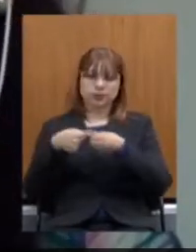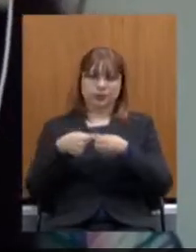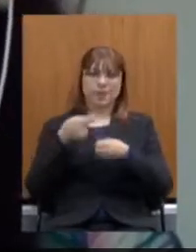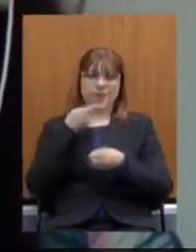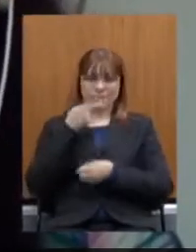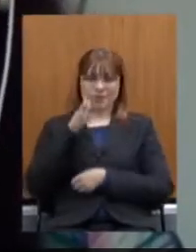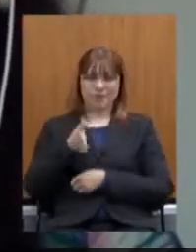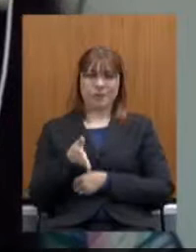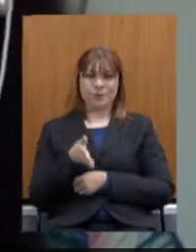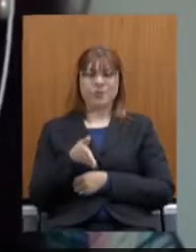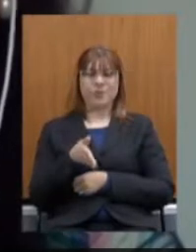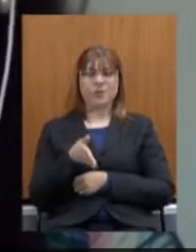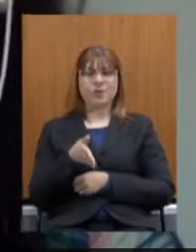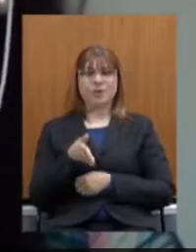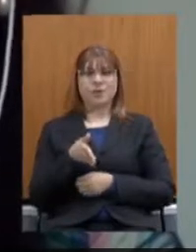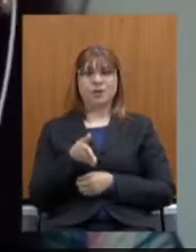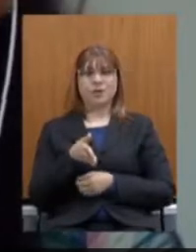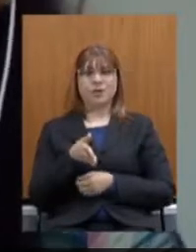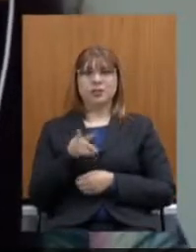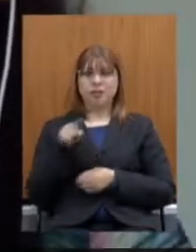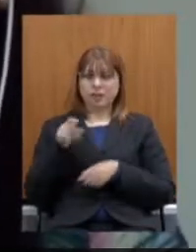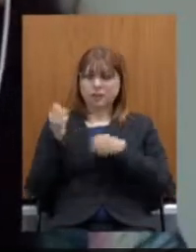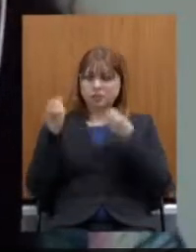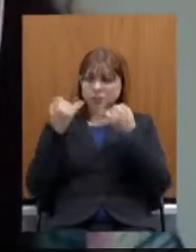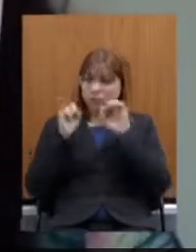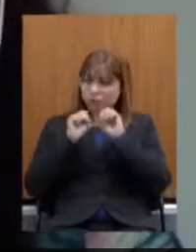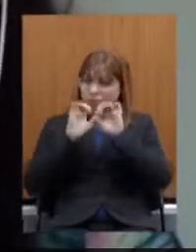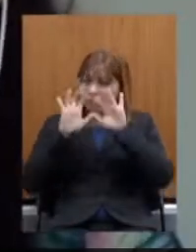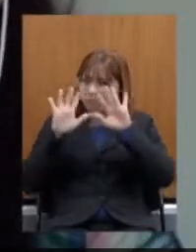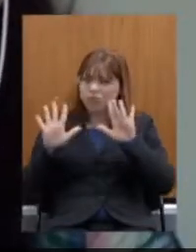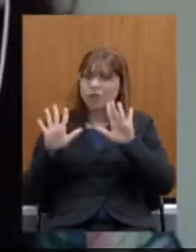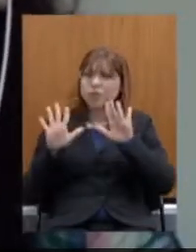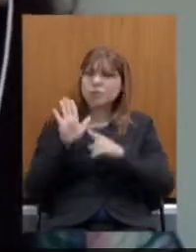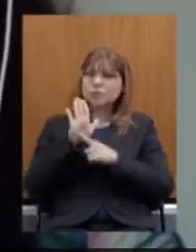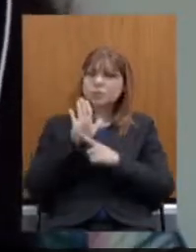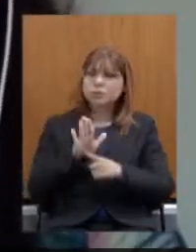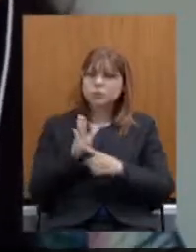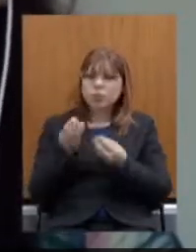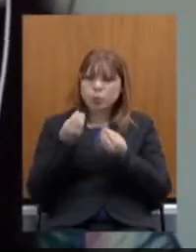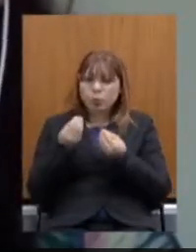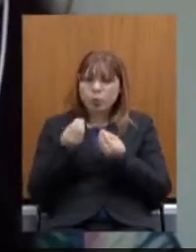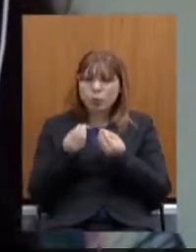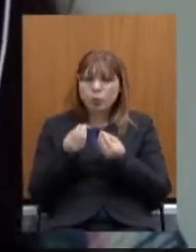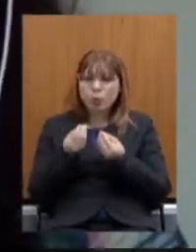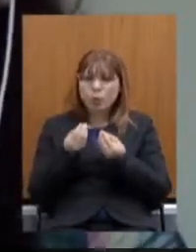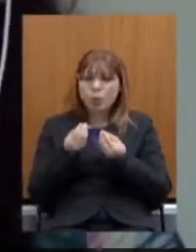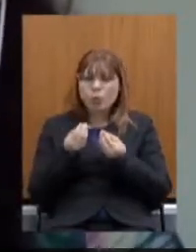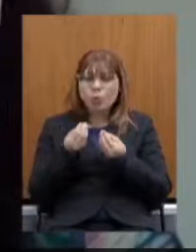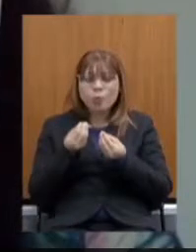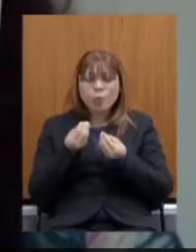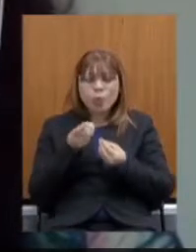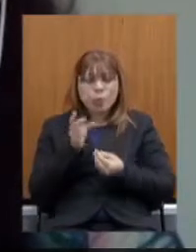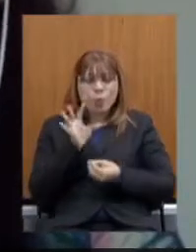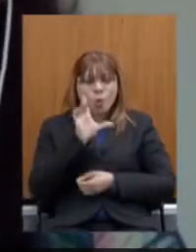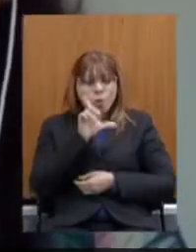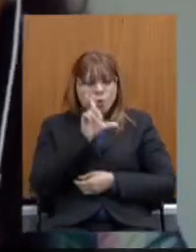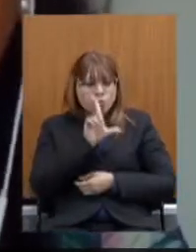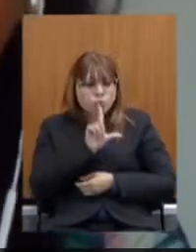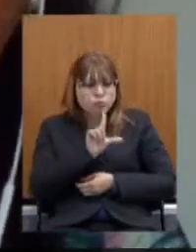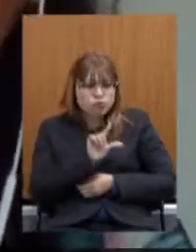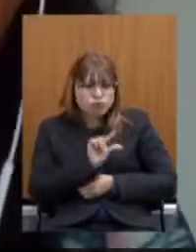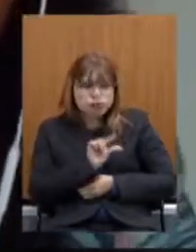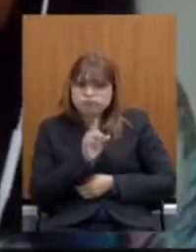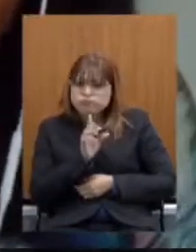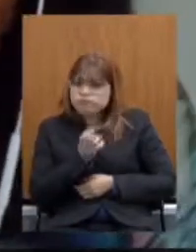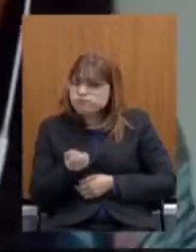e foi muito claro em mostrar a redução absurda. Mas, eu